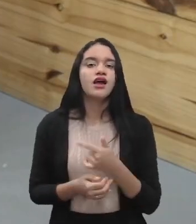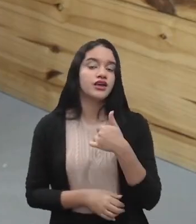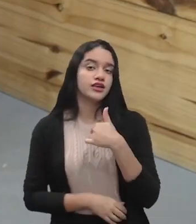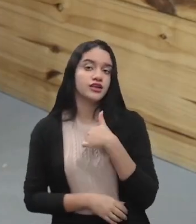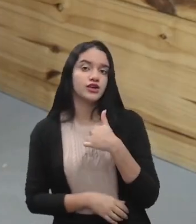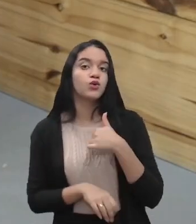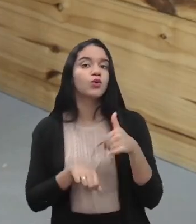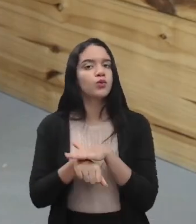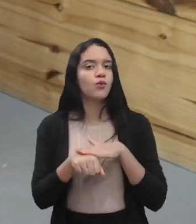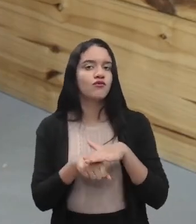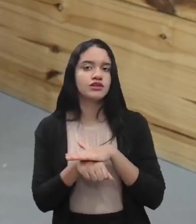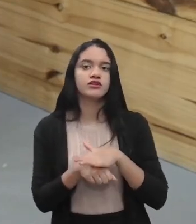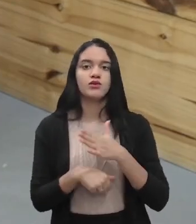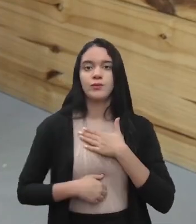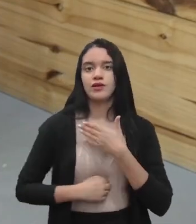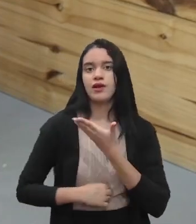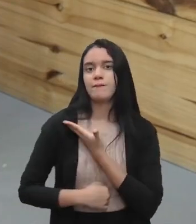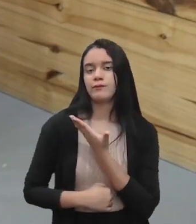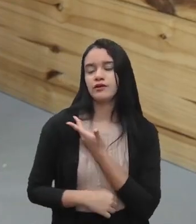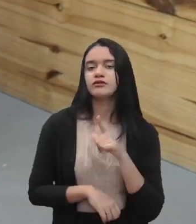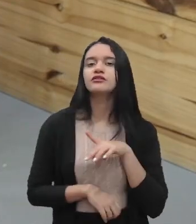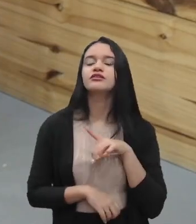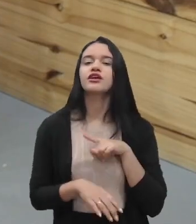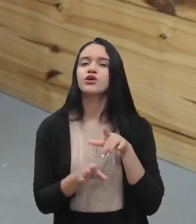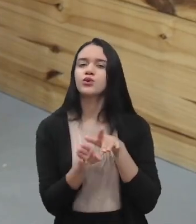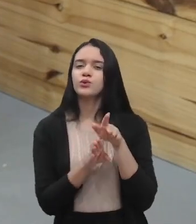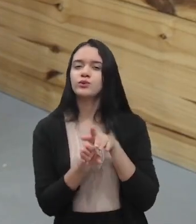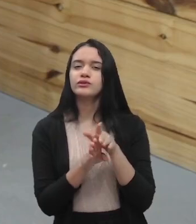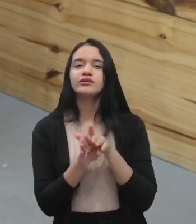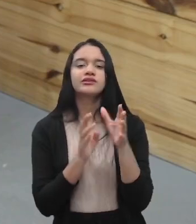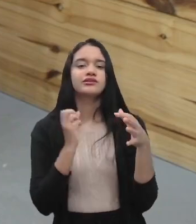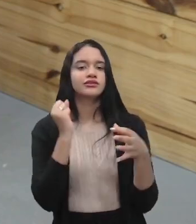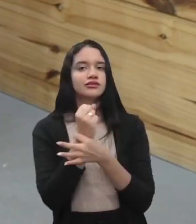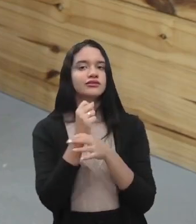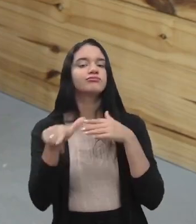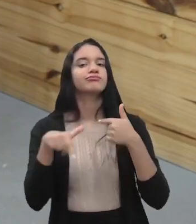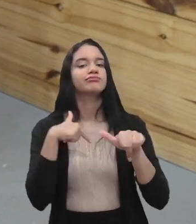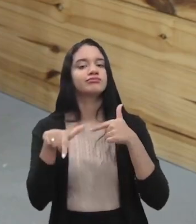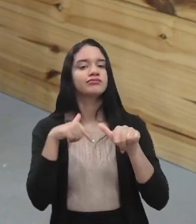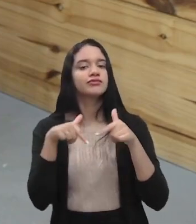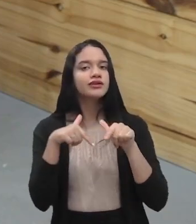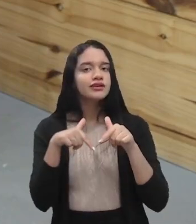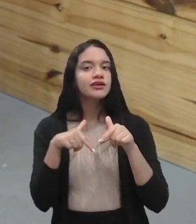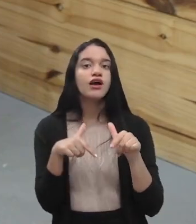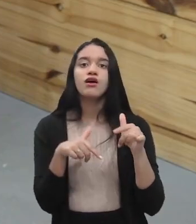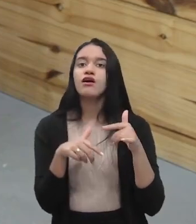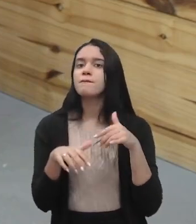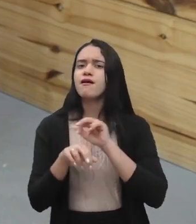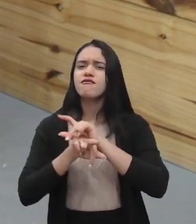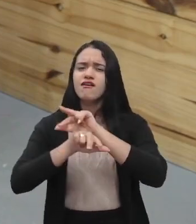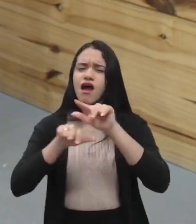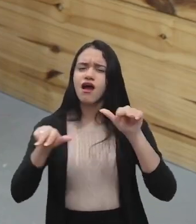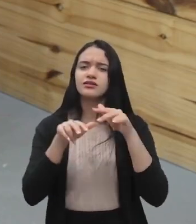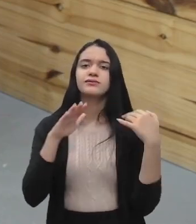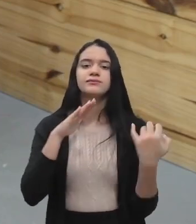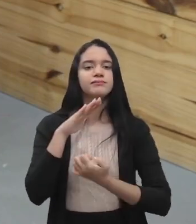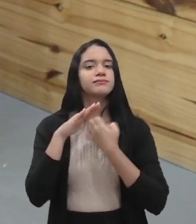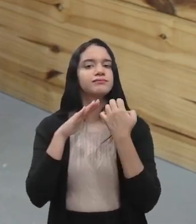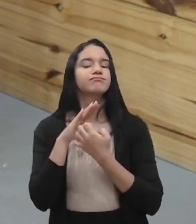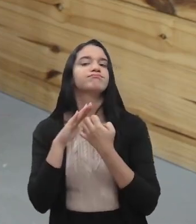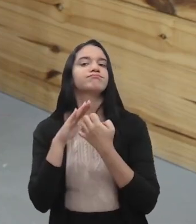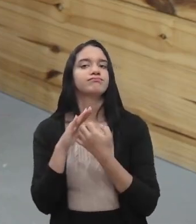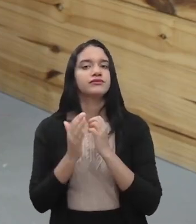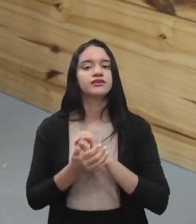conversando com uma amiga minha, que ela tem uma consultoria de segurança do trabalho e ela presta serviço para várias empresas. E aí ela